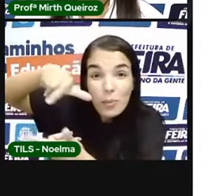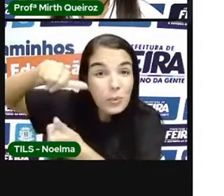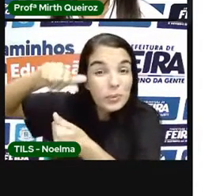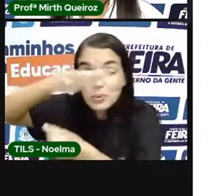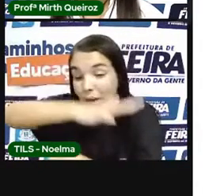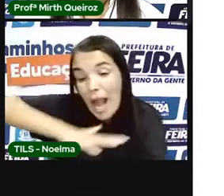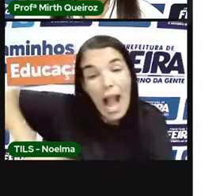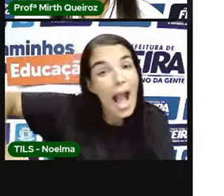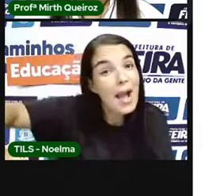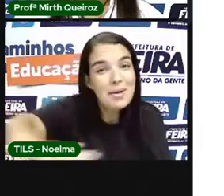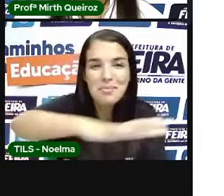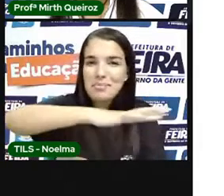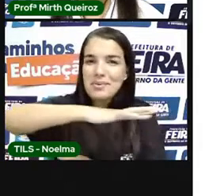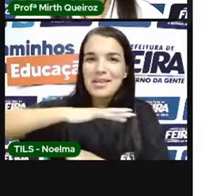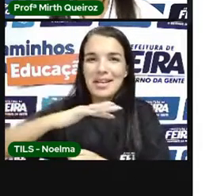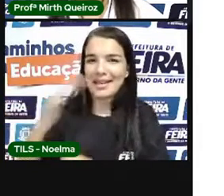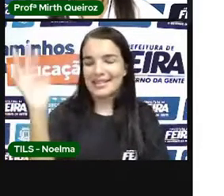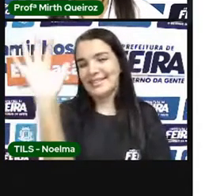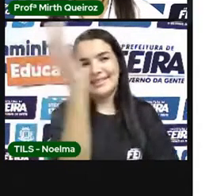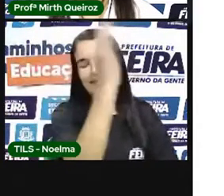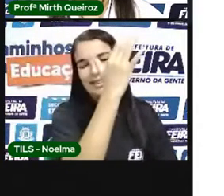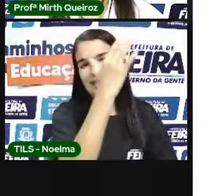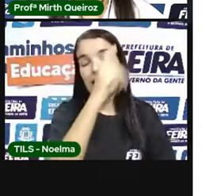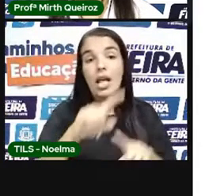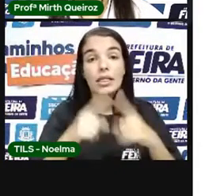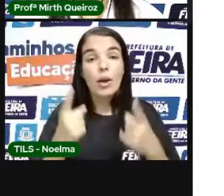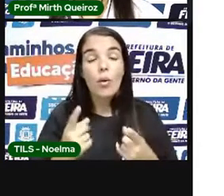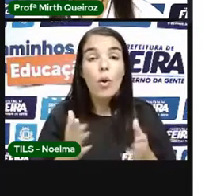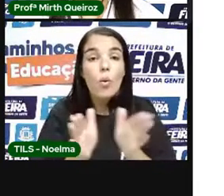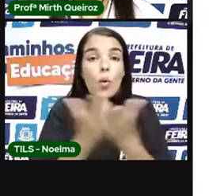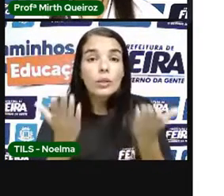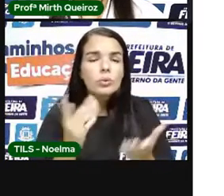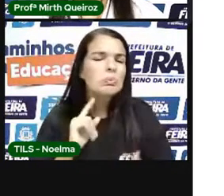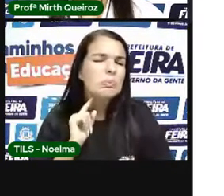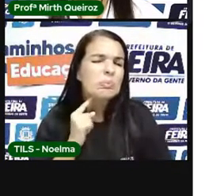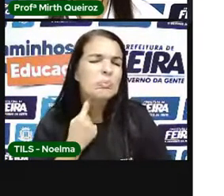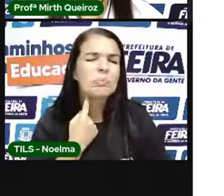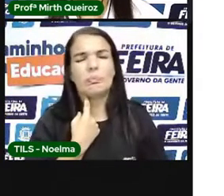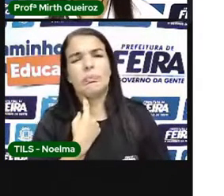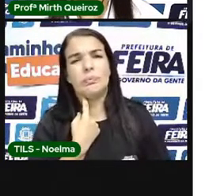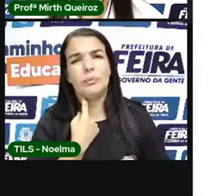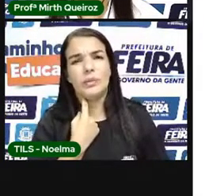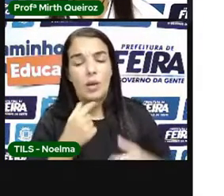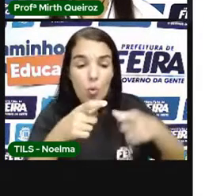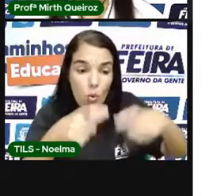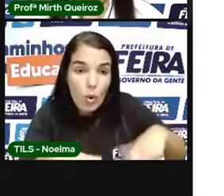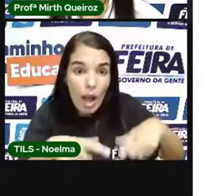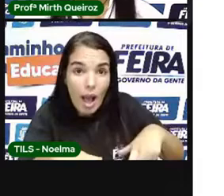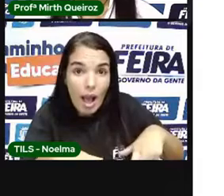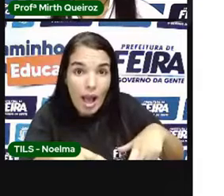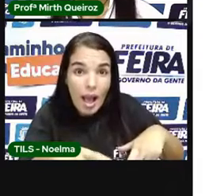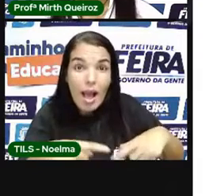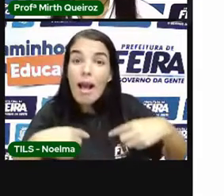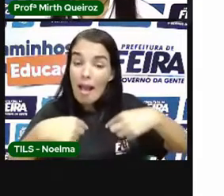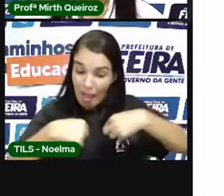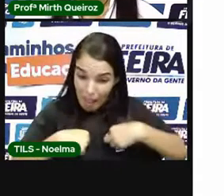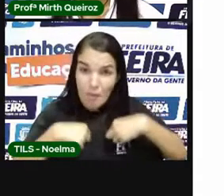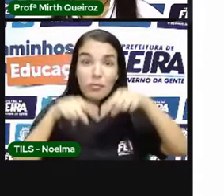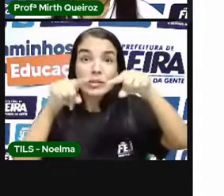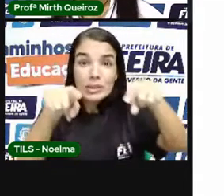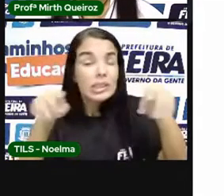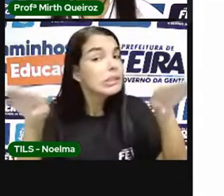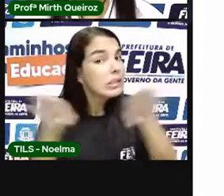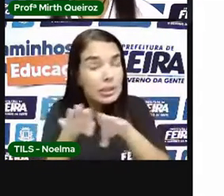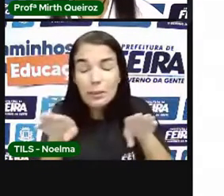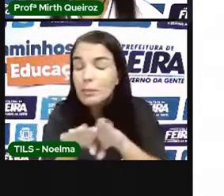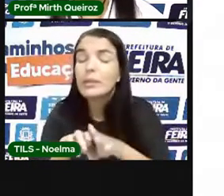ambiente E quando nós poluímos esse meio ambiente Nós também estamos nos poluindo, né? Porque ele vai devolver aquilo que a